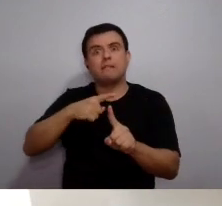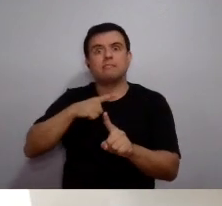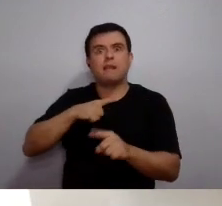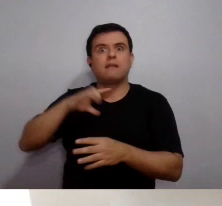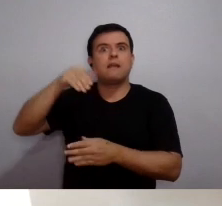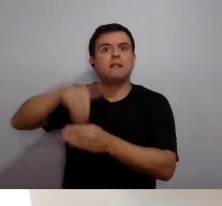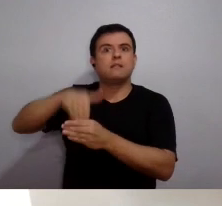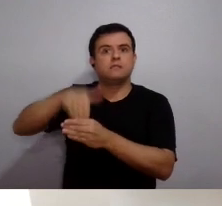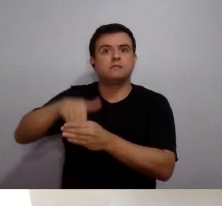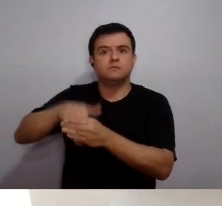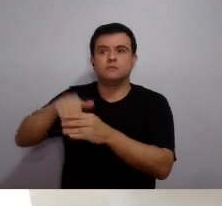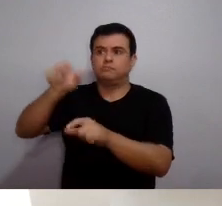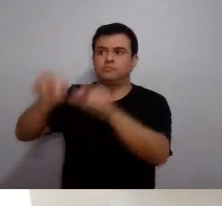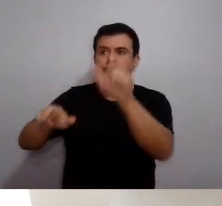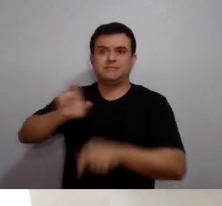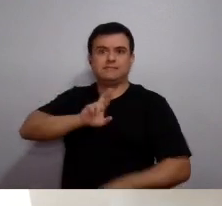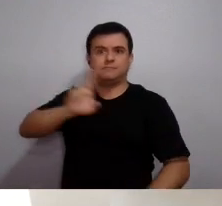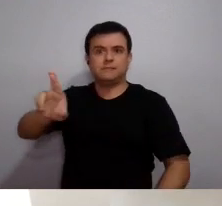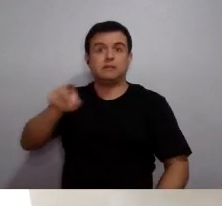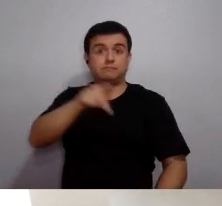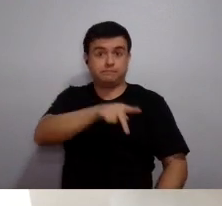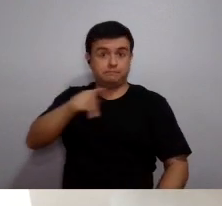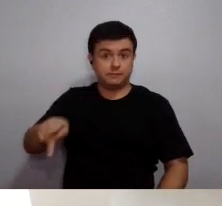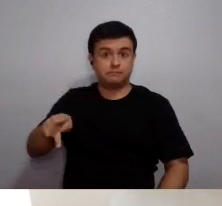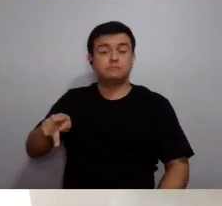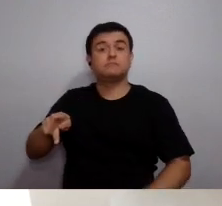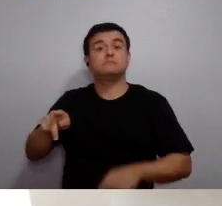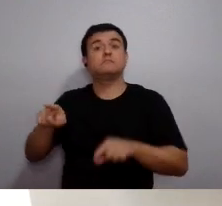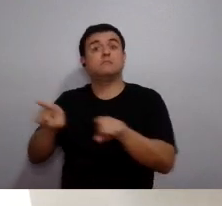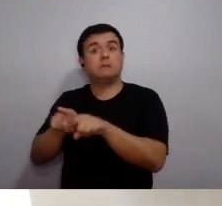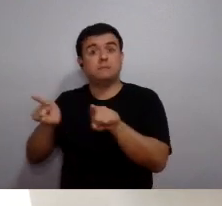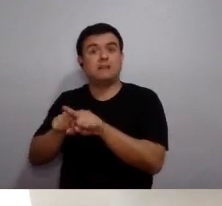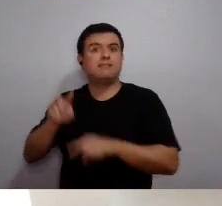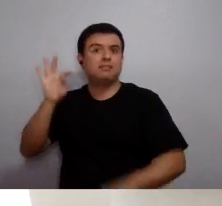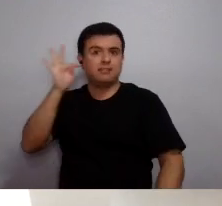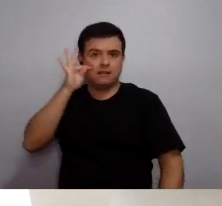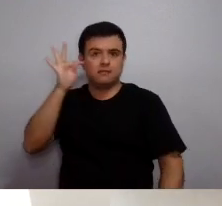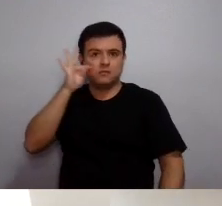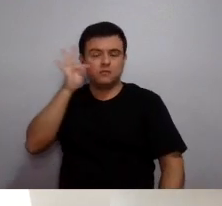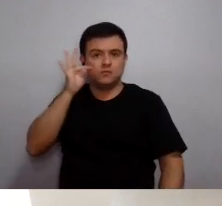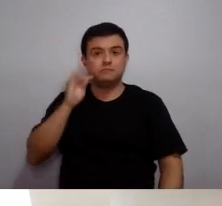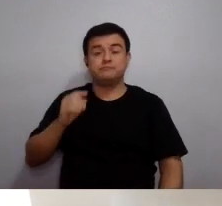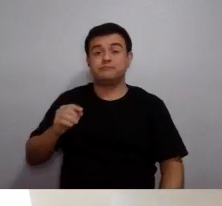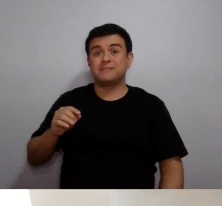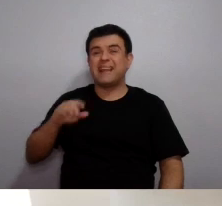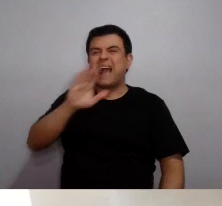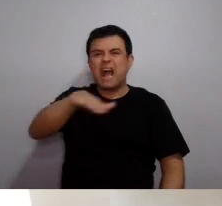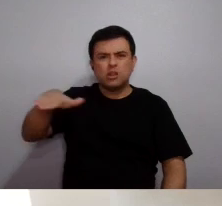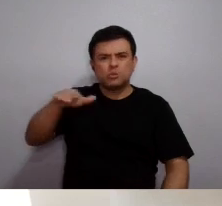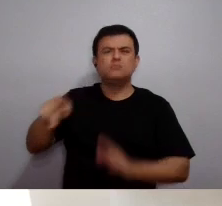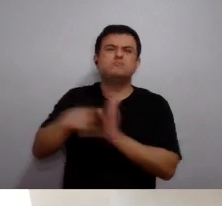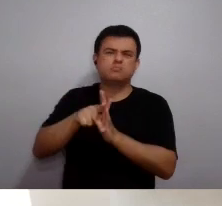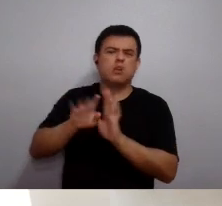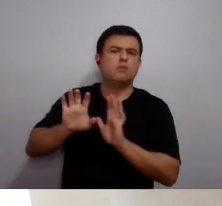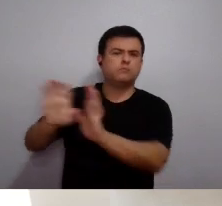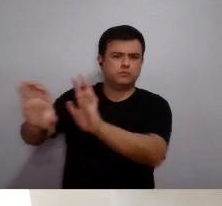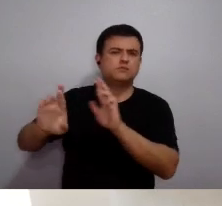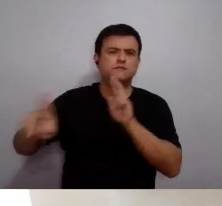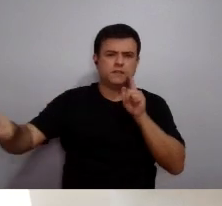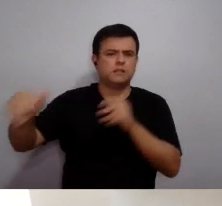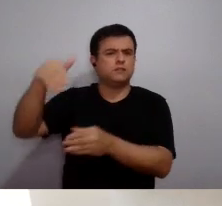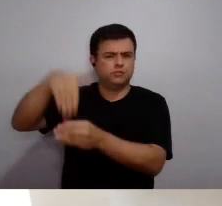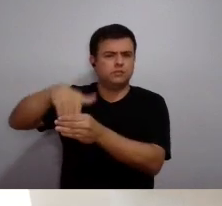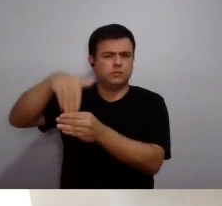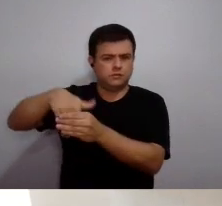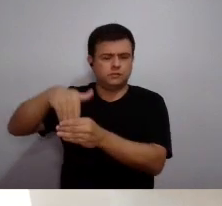nós temos a eleição de representantes docentes e representantes técnicos. Os discentes fazem a